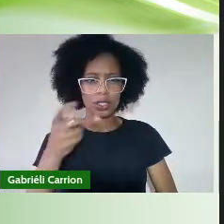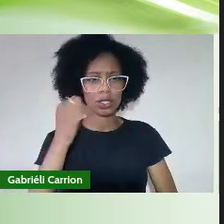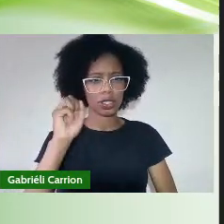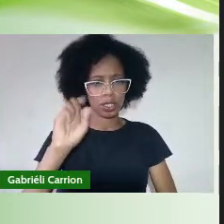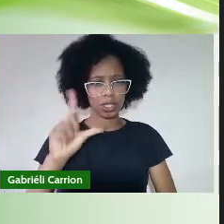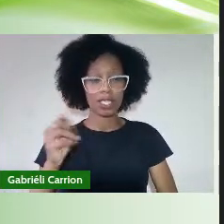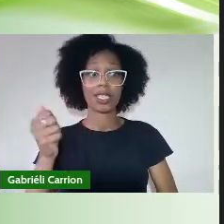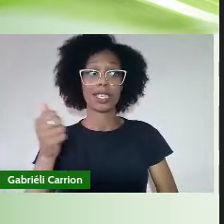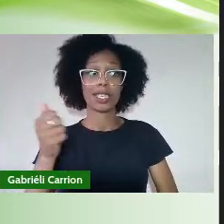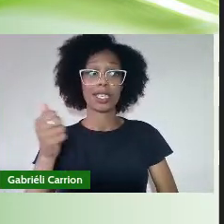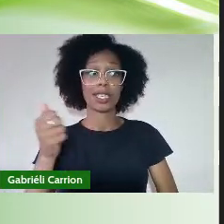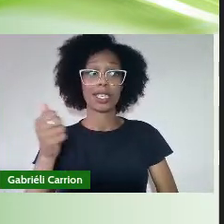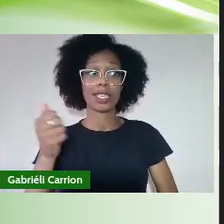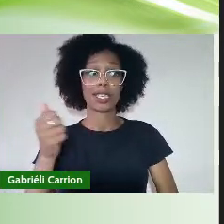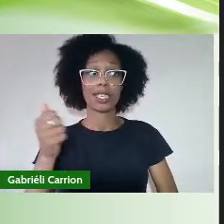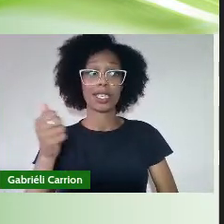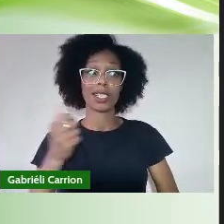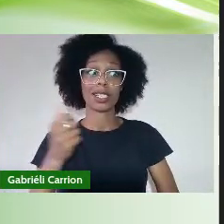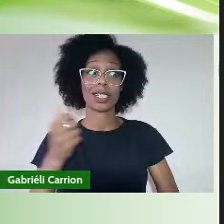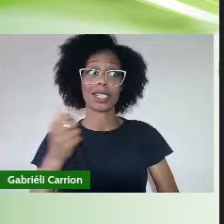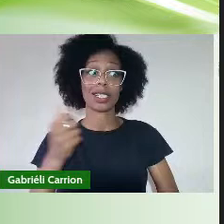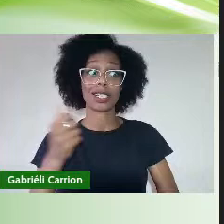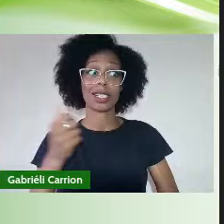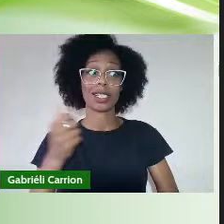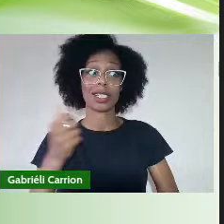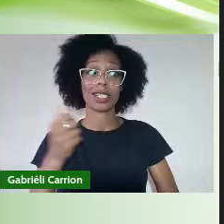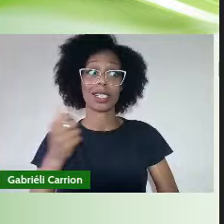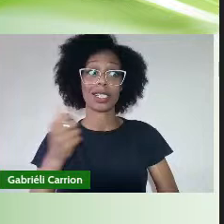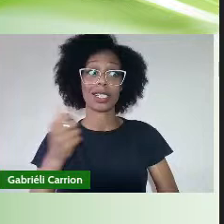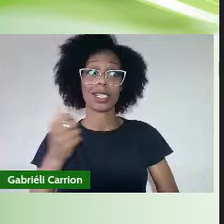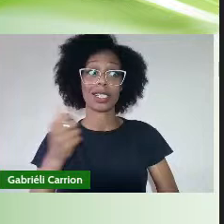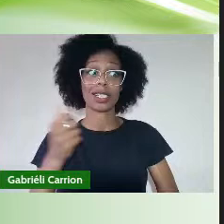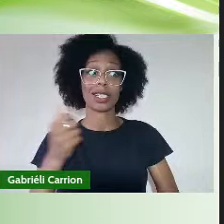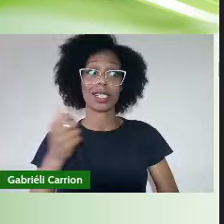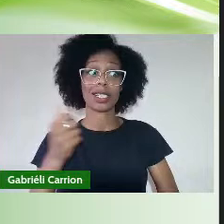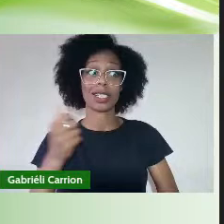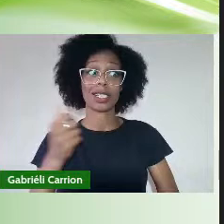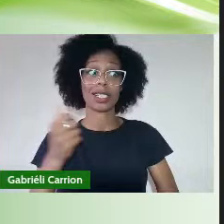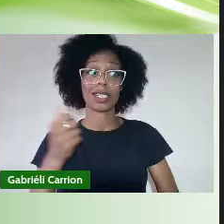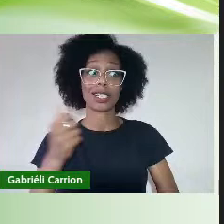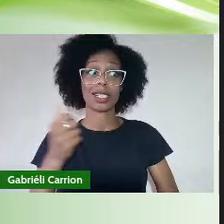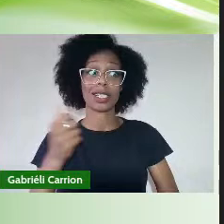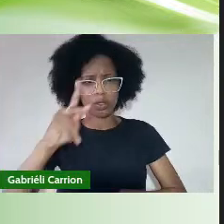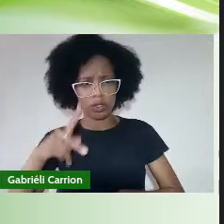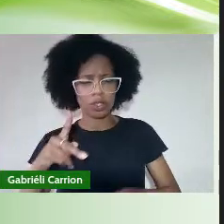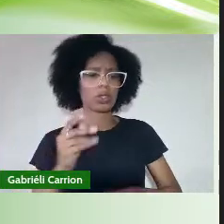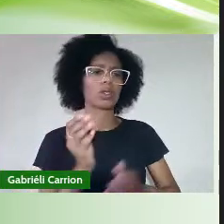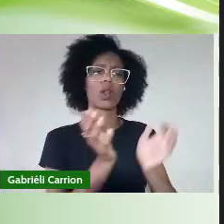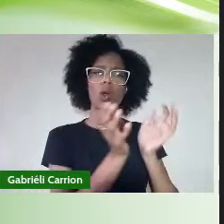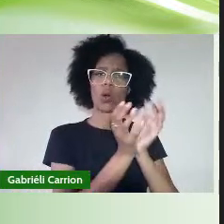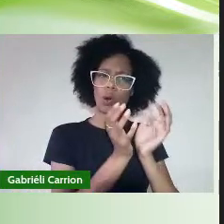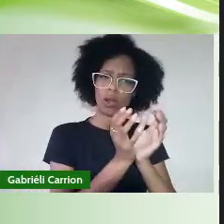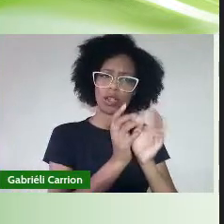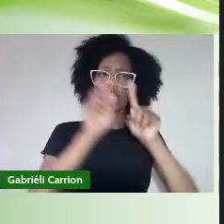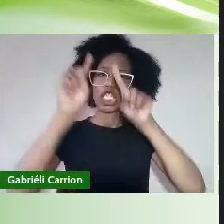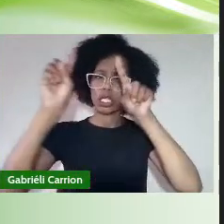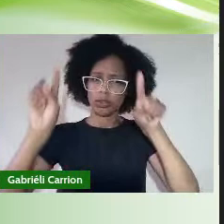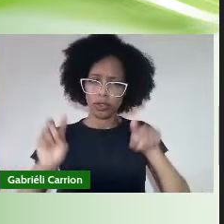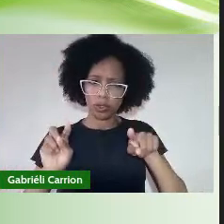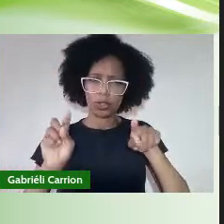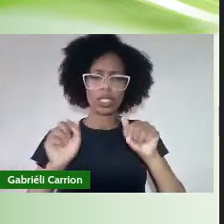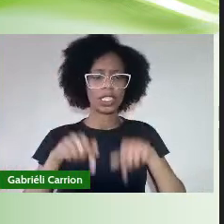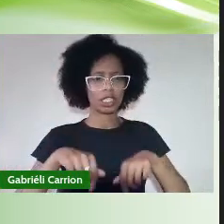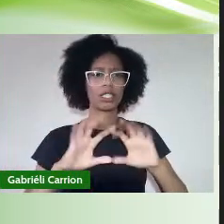reitor E os demais colegas, professores e servidores Que estão neste evento